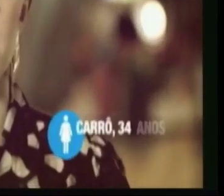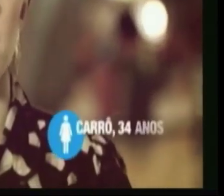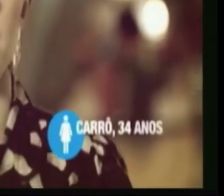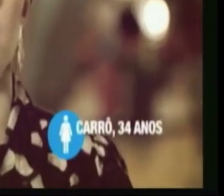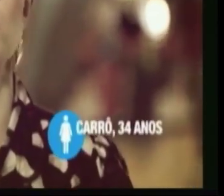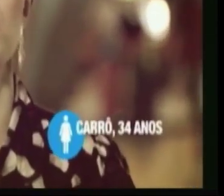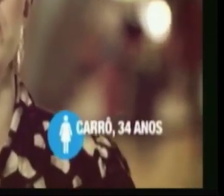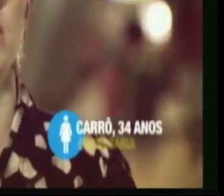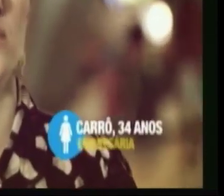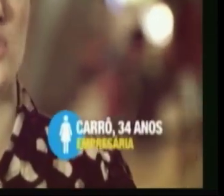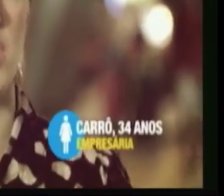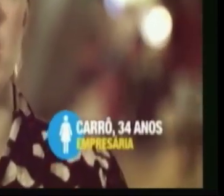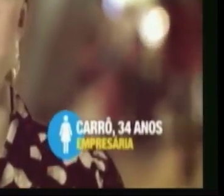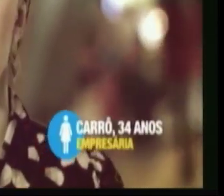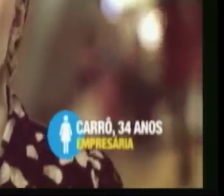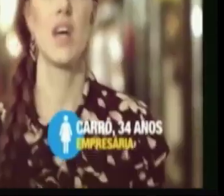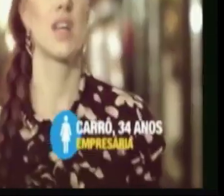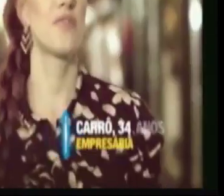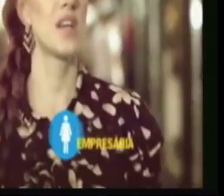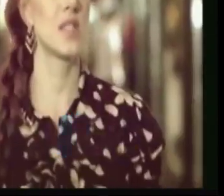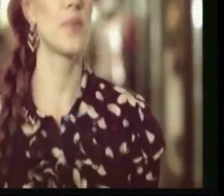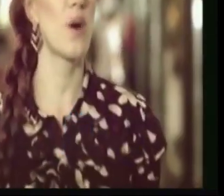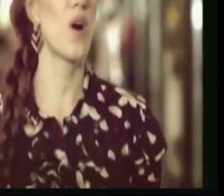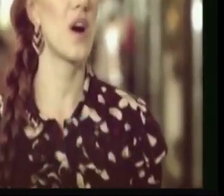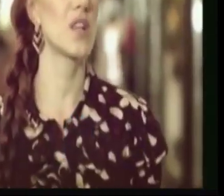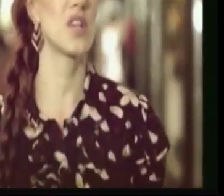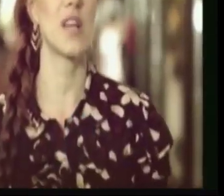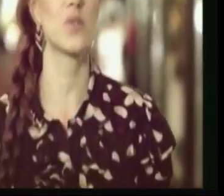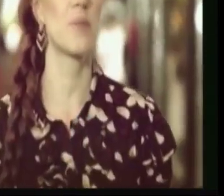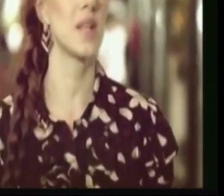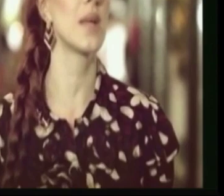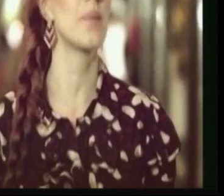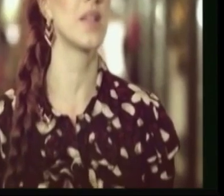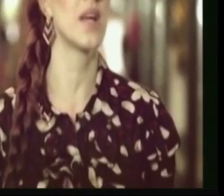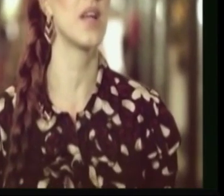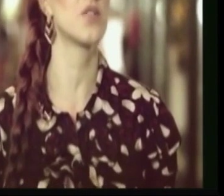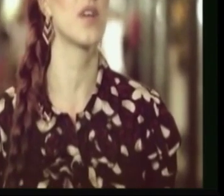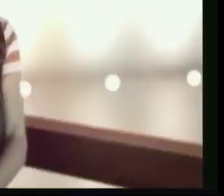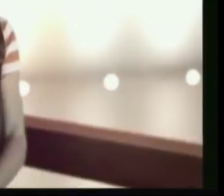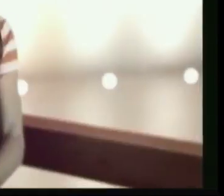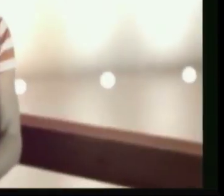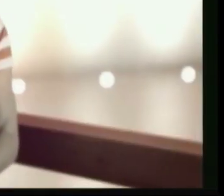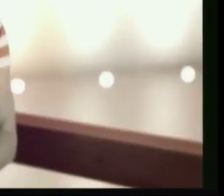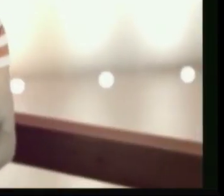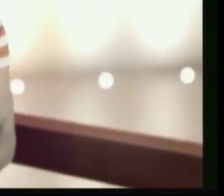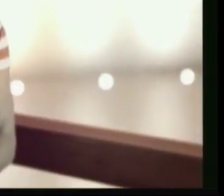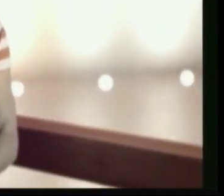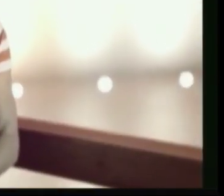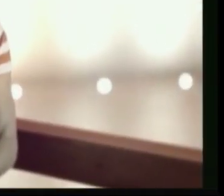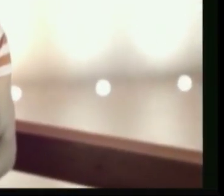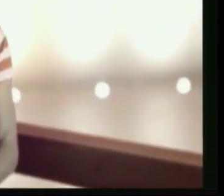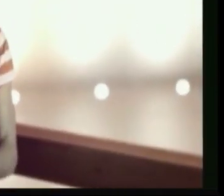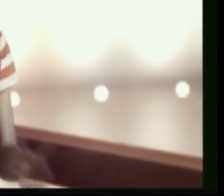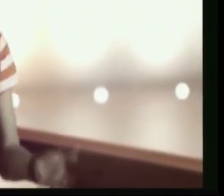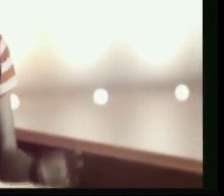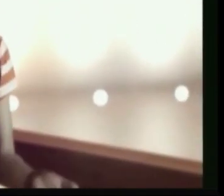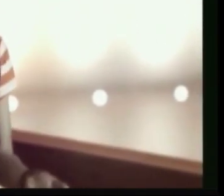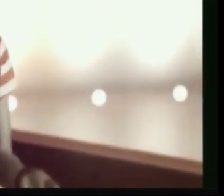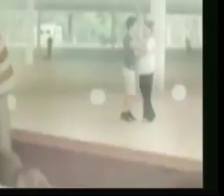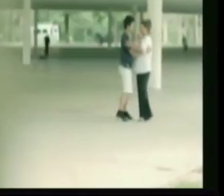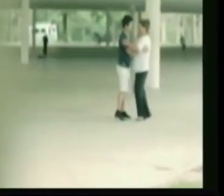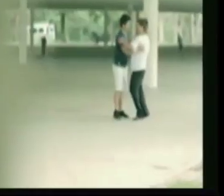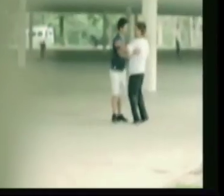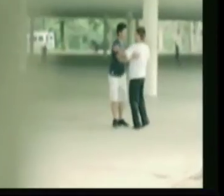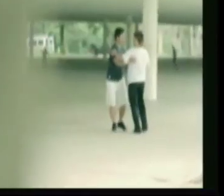monte de gente de mais de 60 anos, super produtiva, que faz esporte, que é super independente. As diferenças entre a